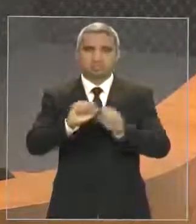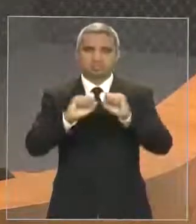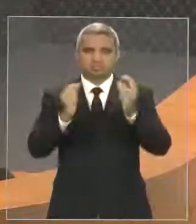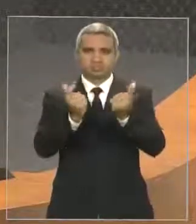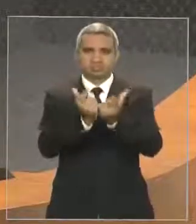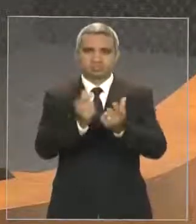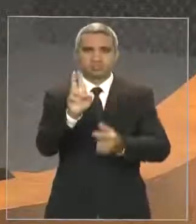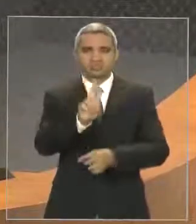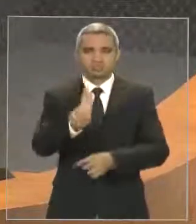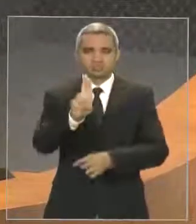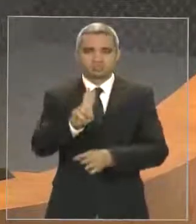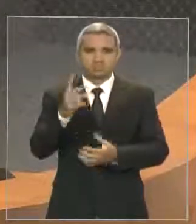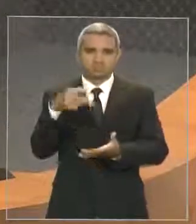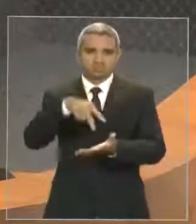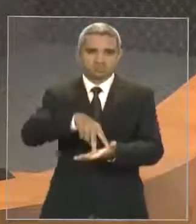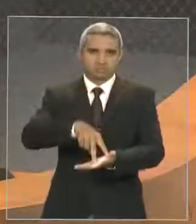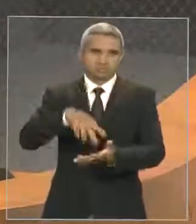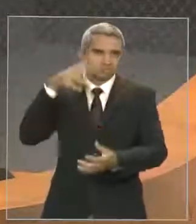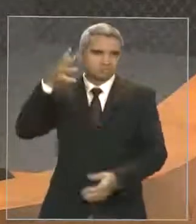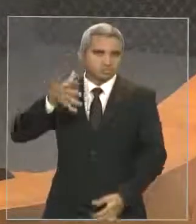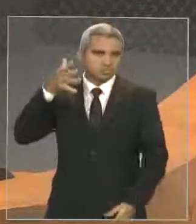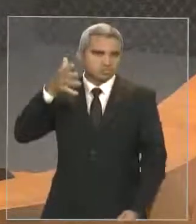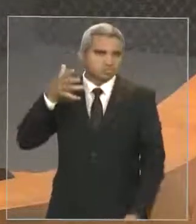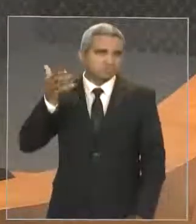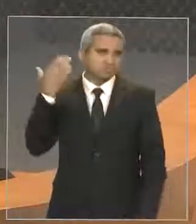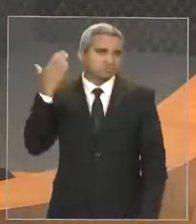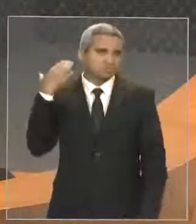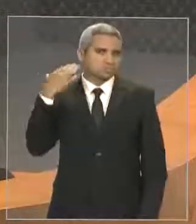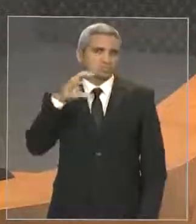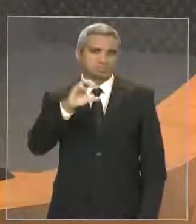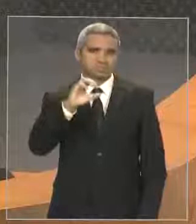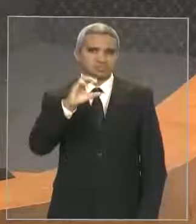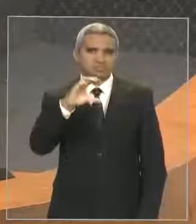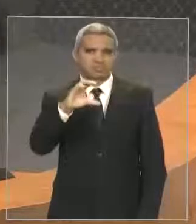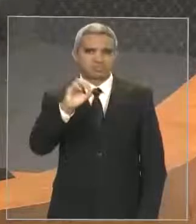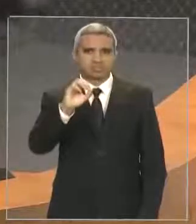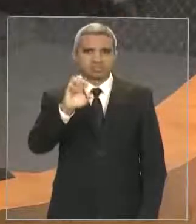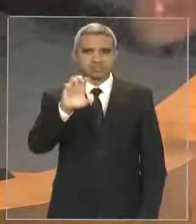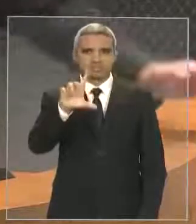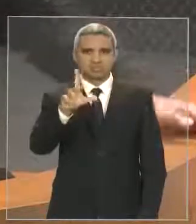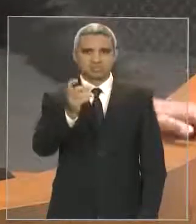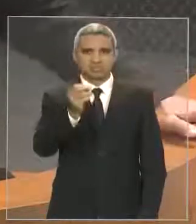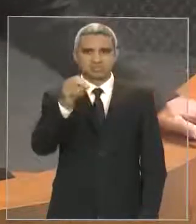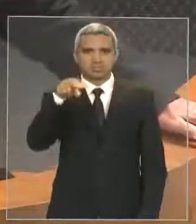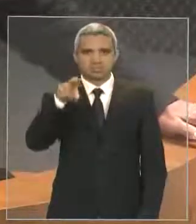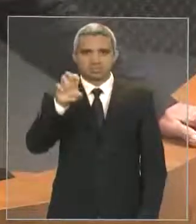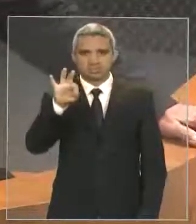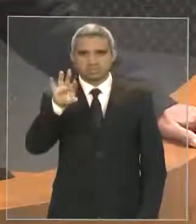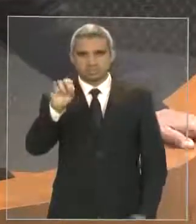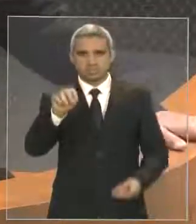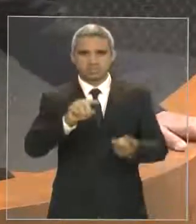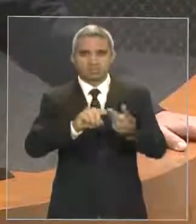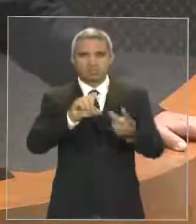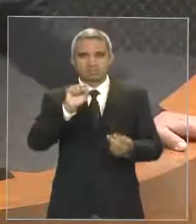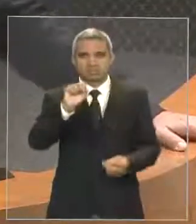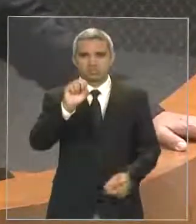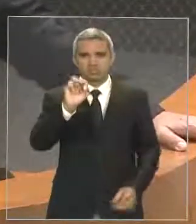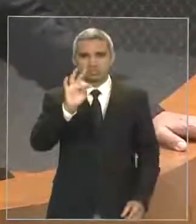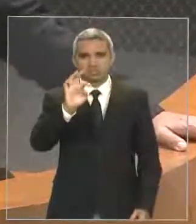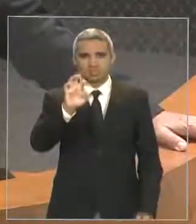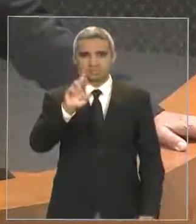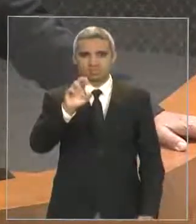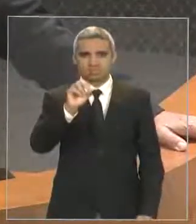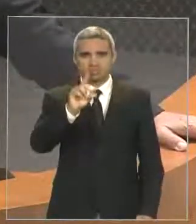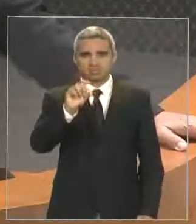tribuna que Coelho Neto usou, que Sotero dos Reis usou, e muitos outros que construíram e fizeram parte da história do nosso